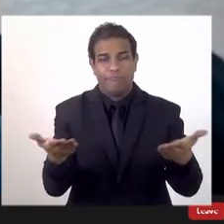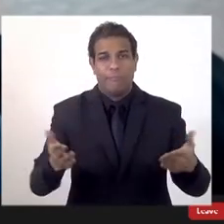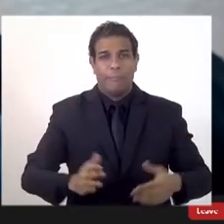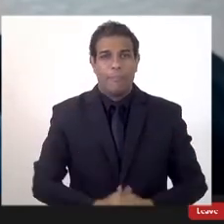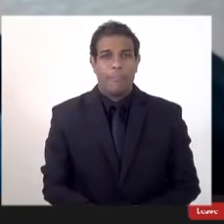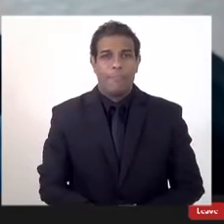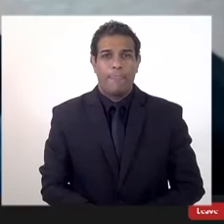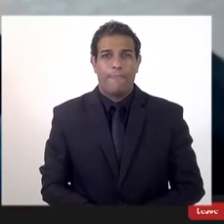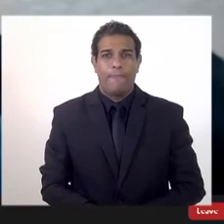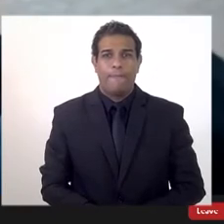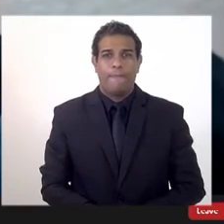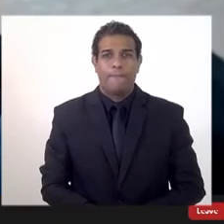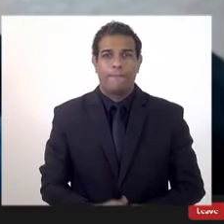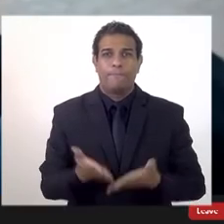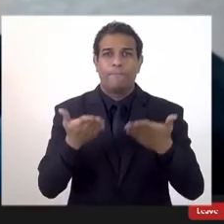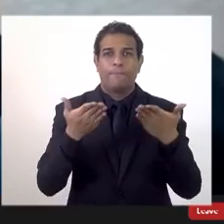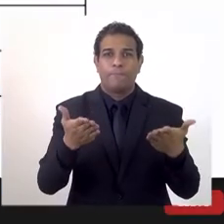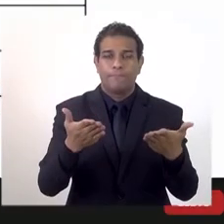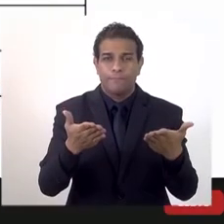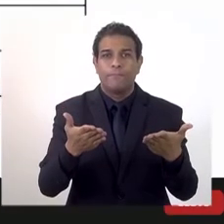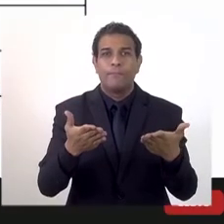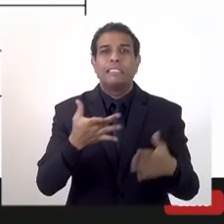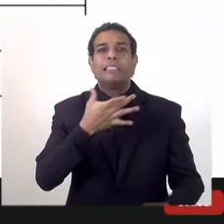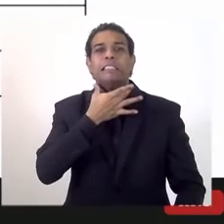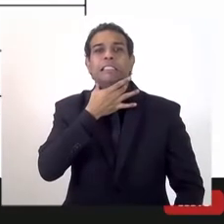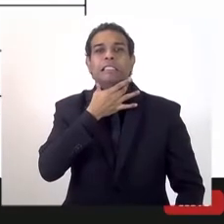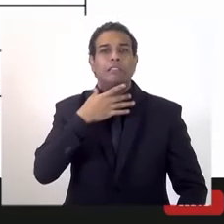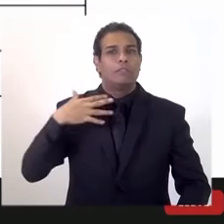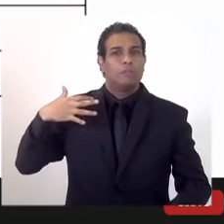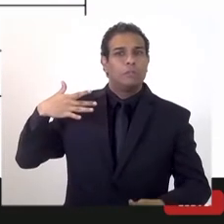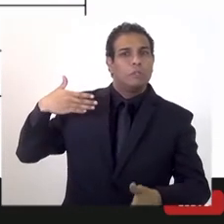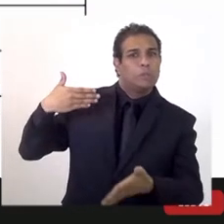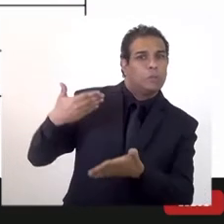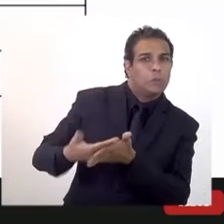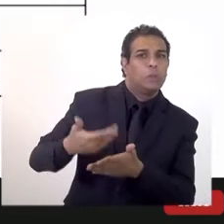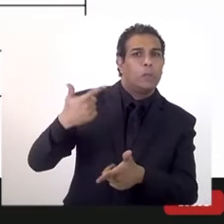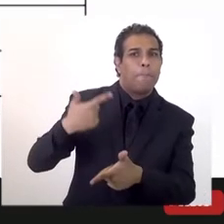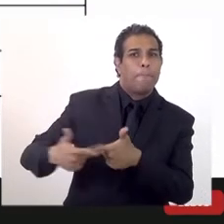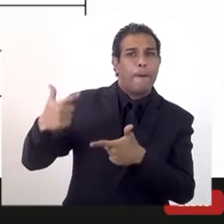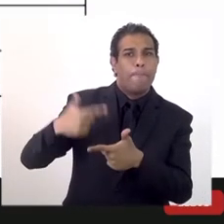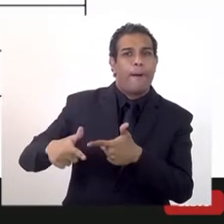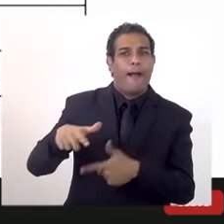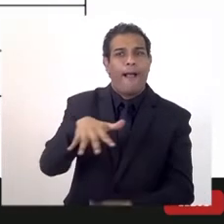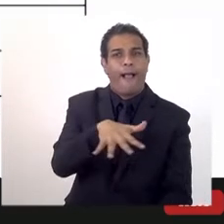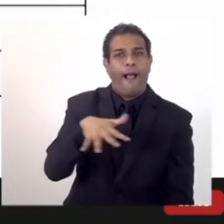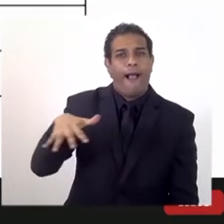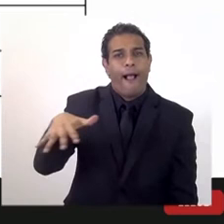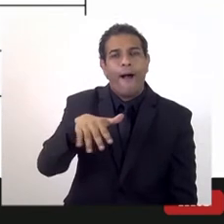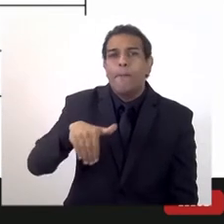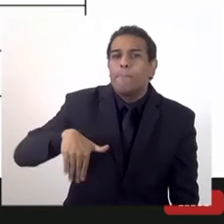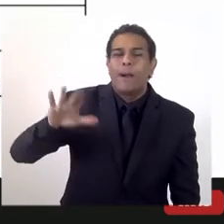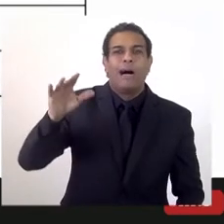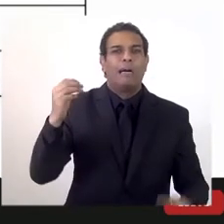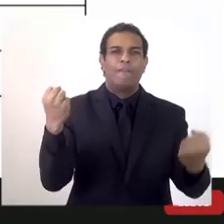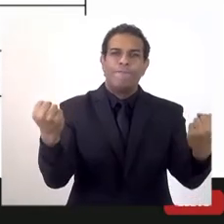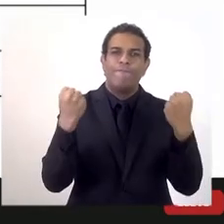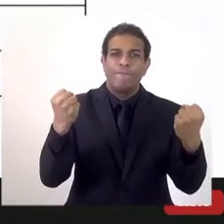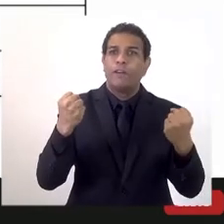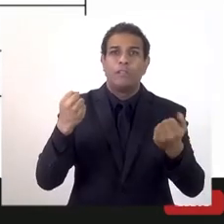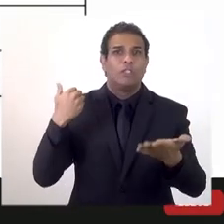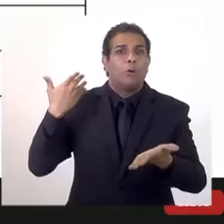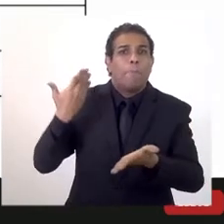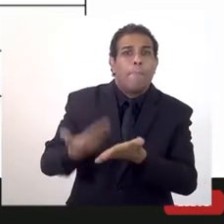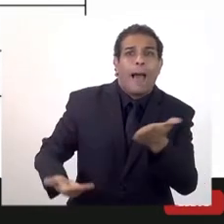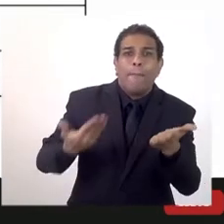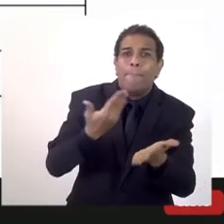Essa crise não se agrava de 2015 para cá, de dezembro de 2014 para cá, a gente perde, por exemplo,